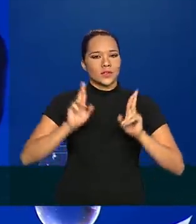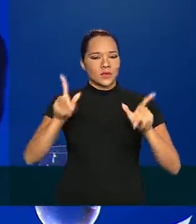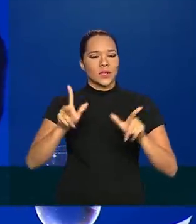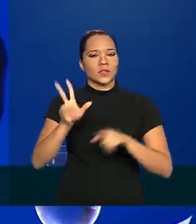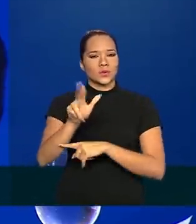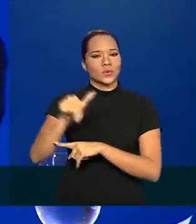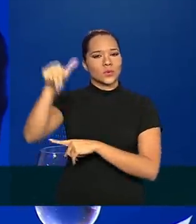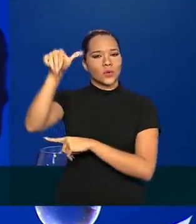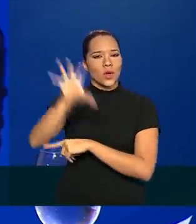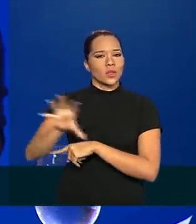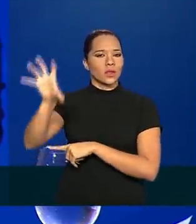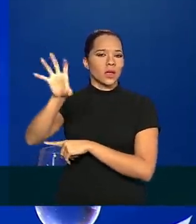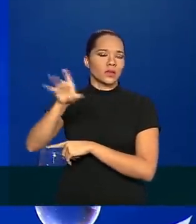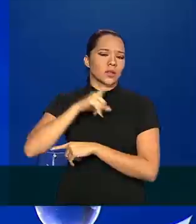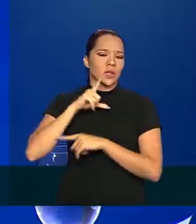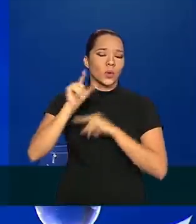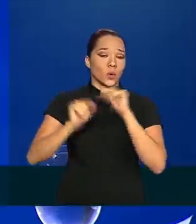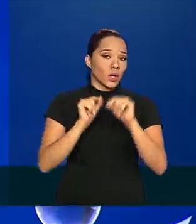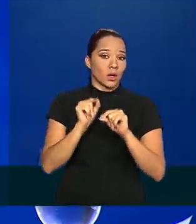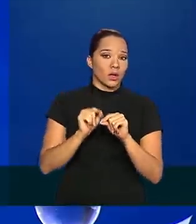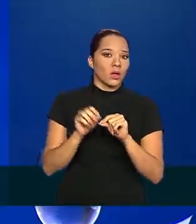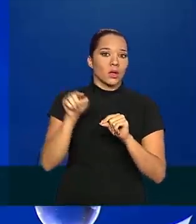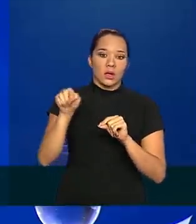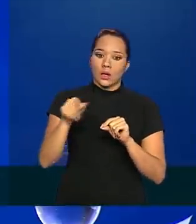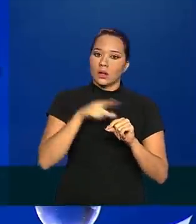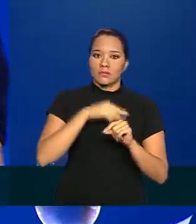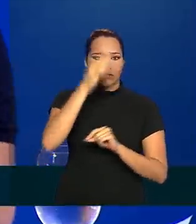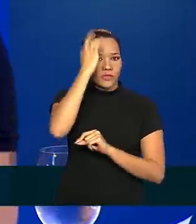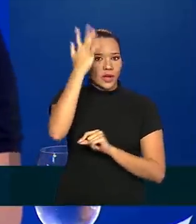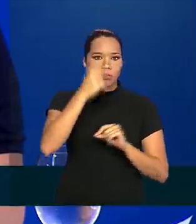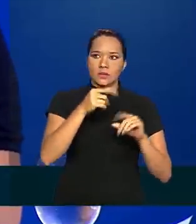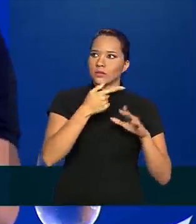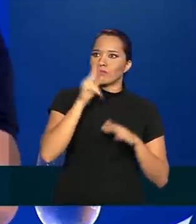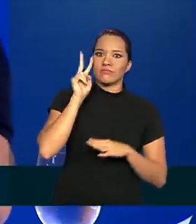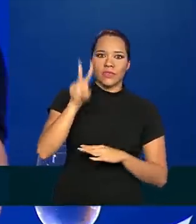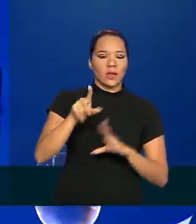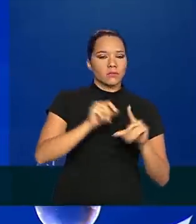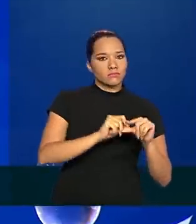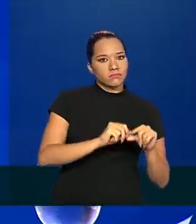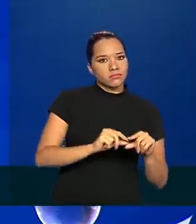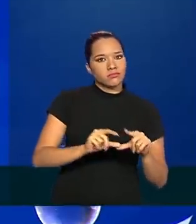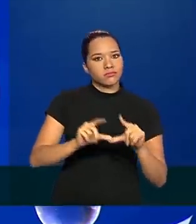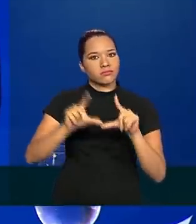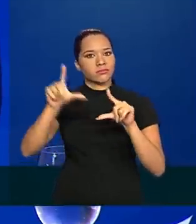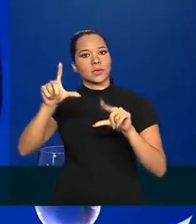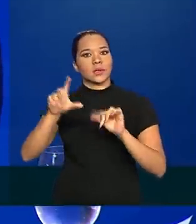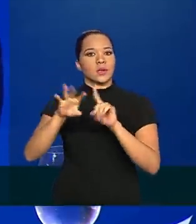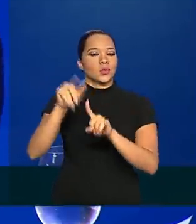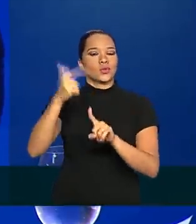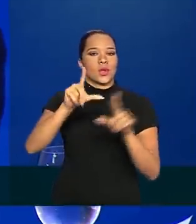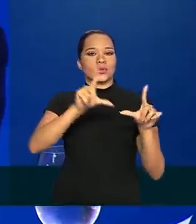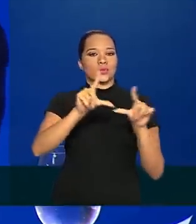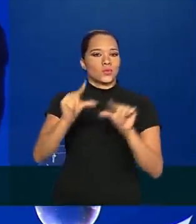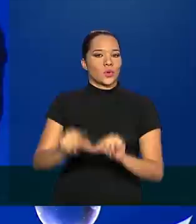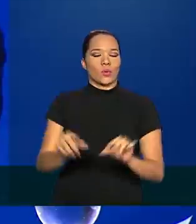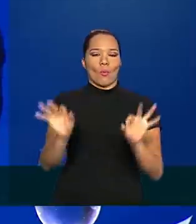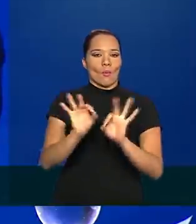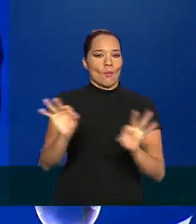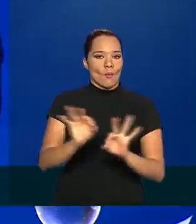do Nordeste, por exemplo, que tem uma tendência muito fácil de ver de aumento. Então, não há uma tendência de diminuição,